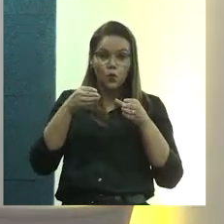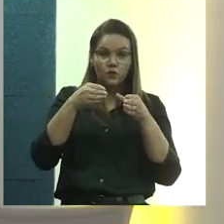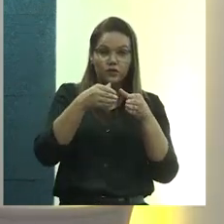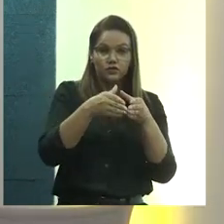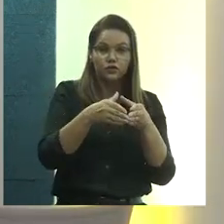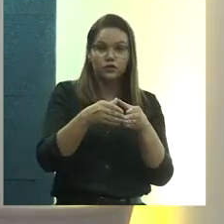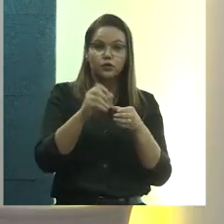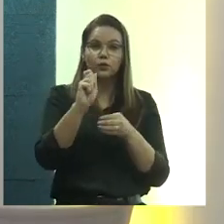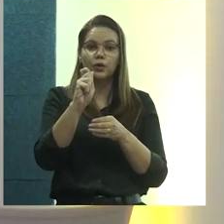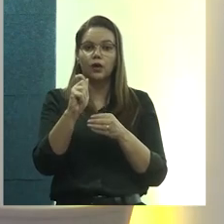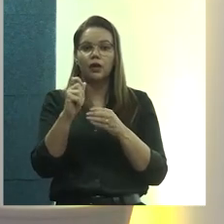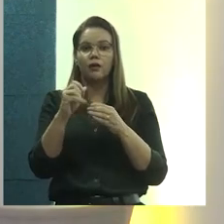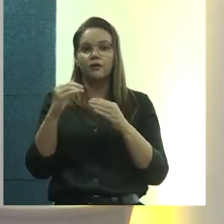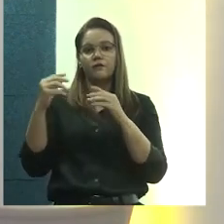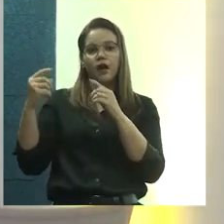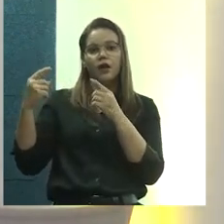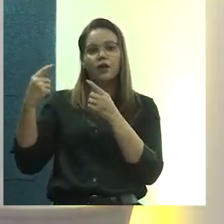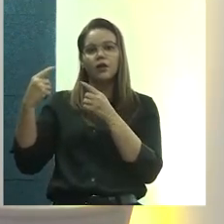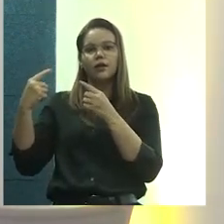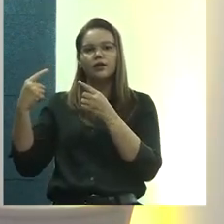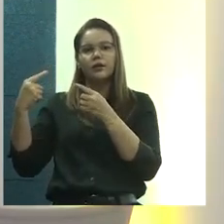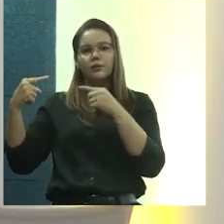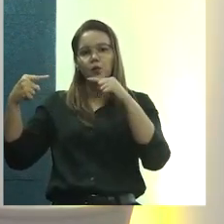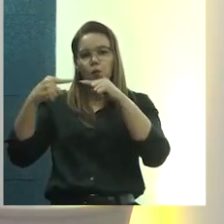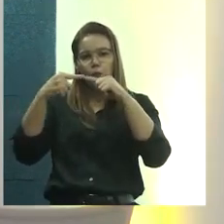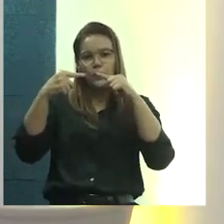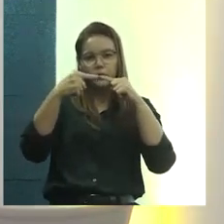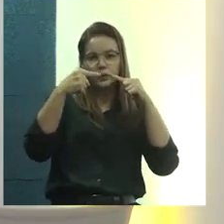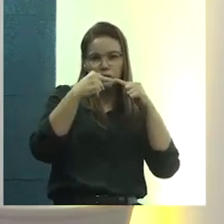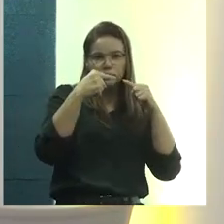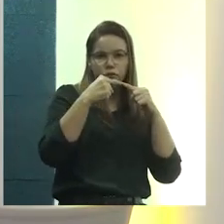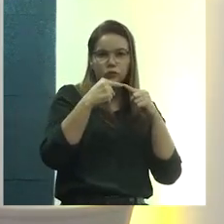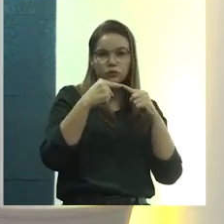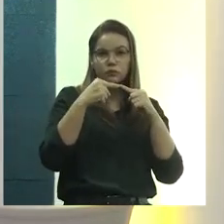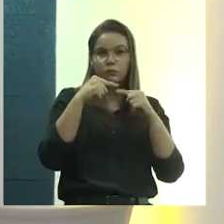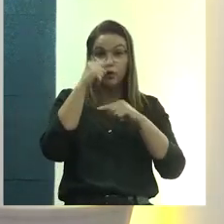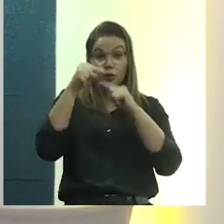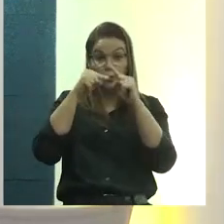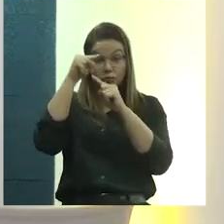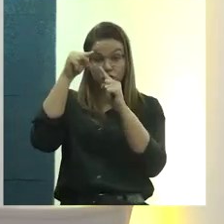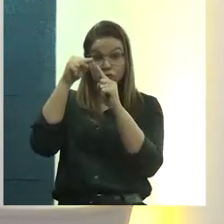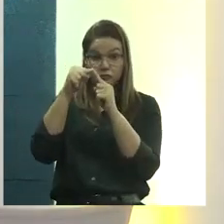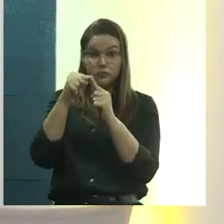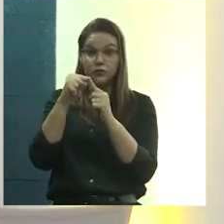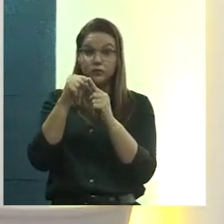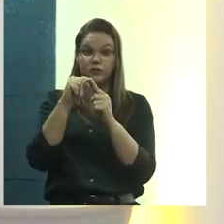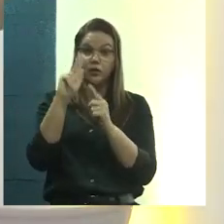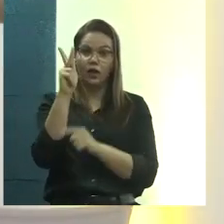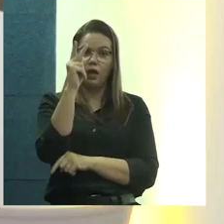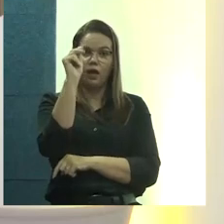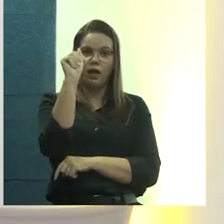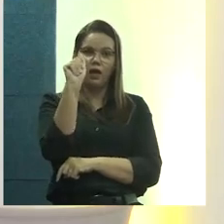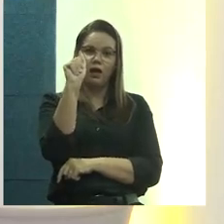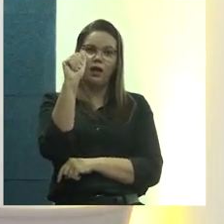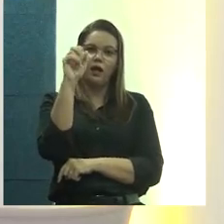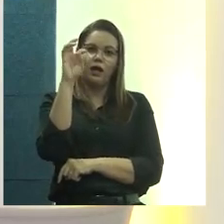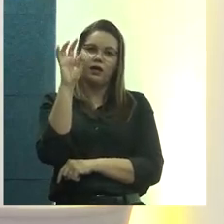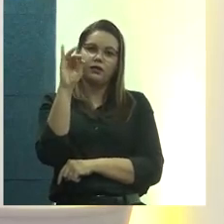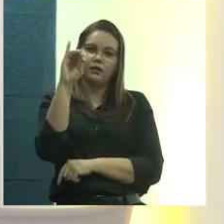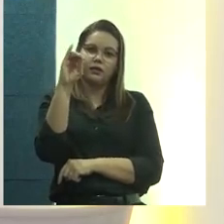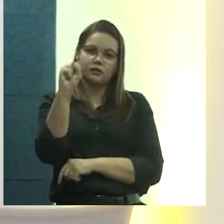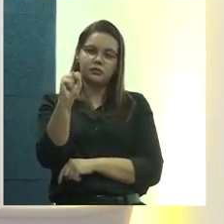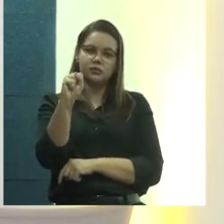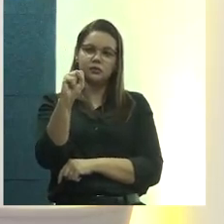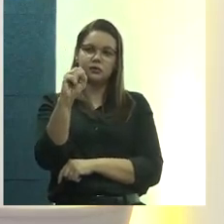totalmente, né? Convergindo para esse objetivo, que é a ATIS, né? Que é a qualidade